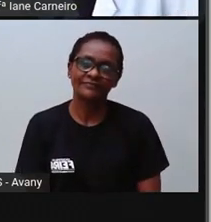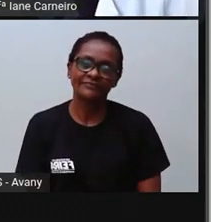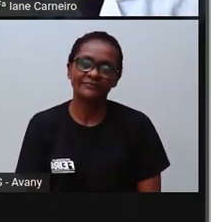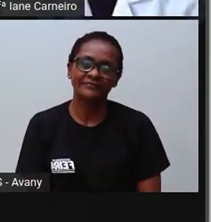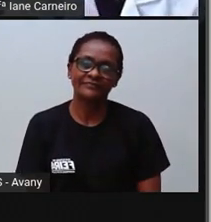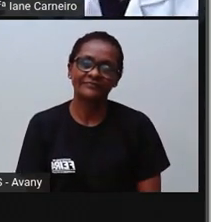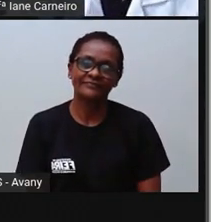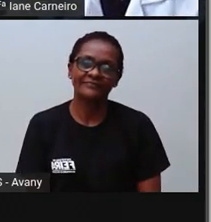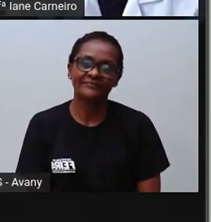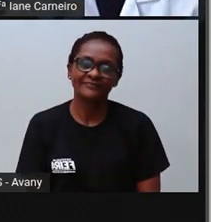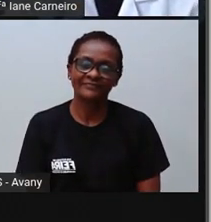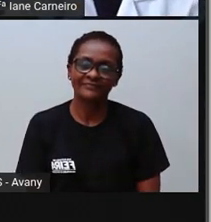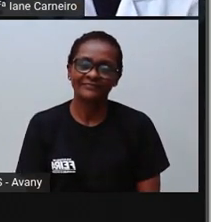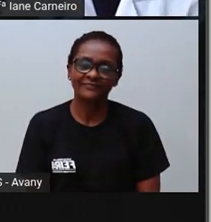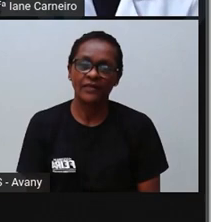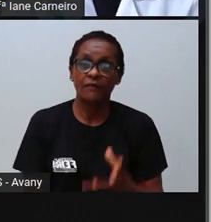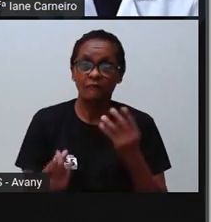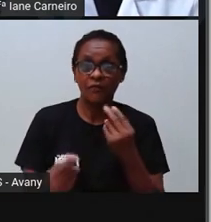dando tchau.